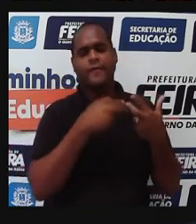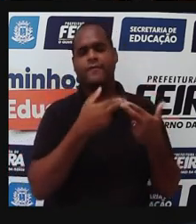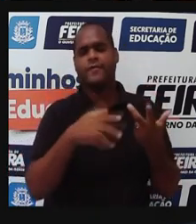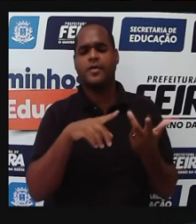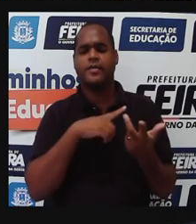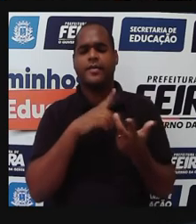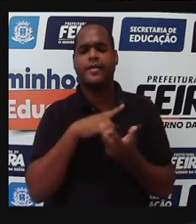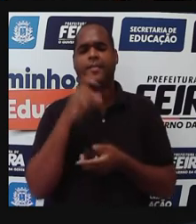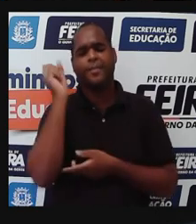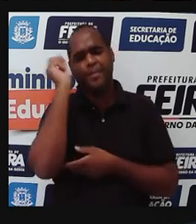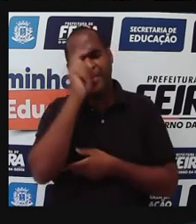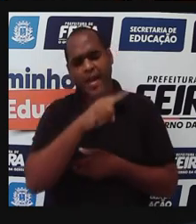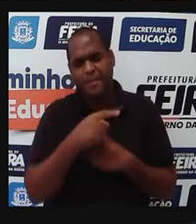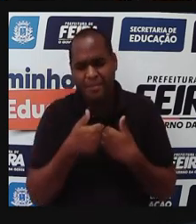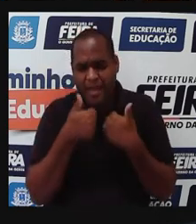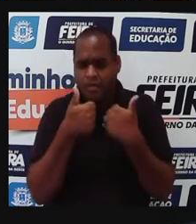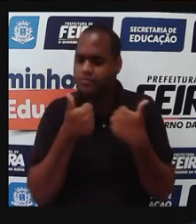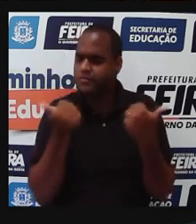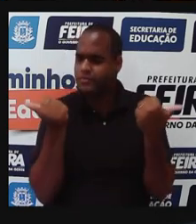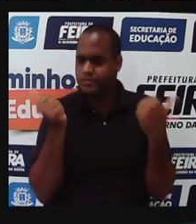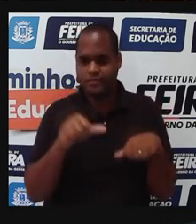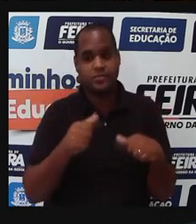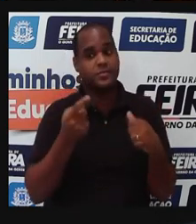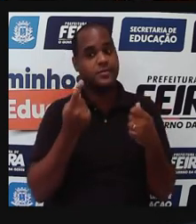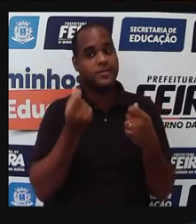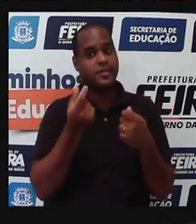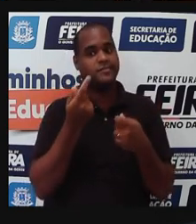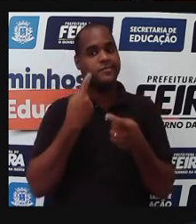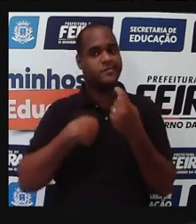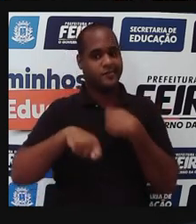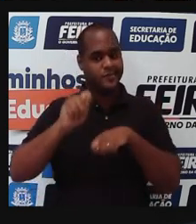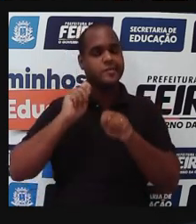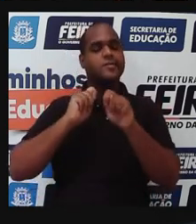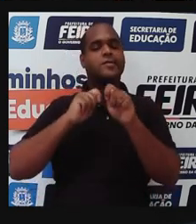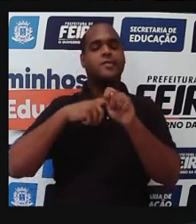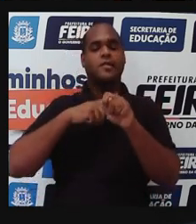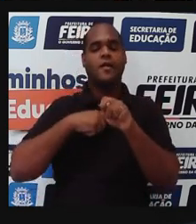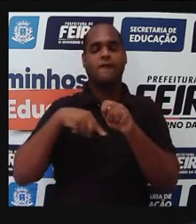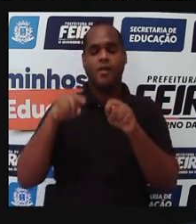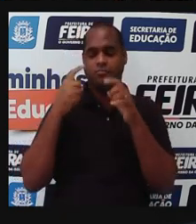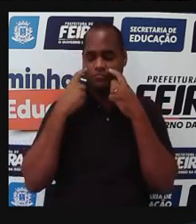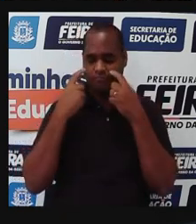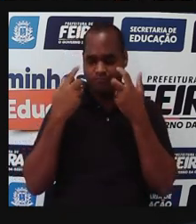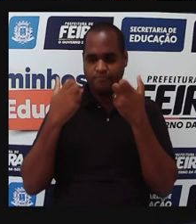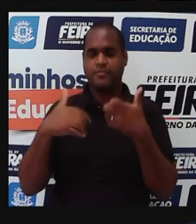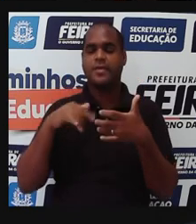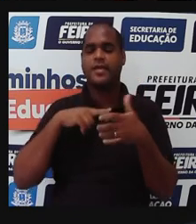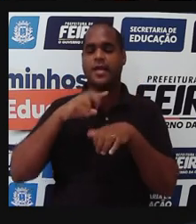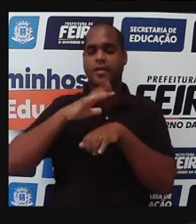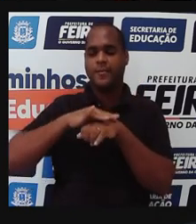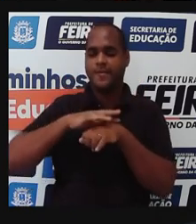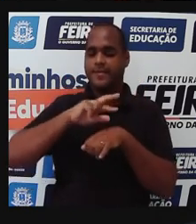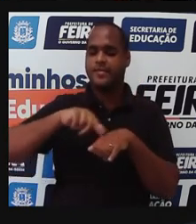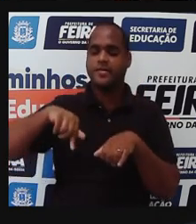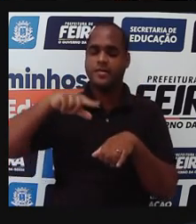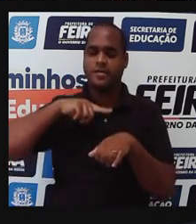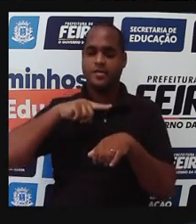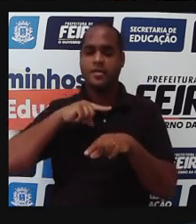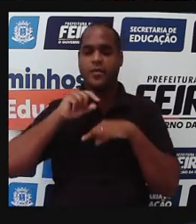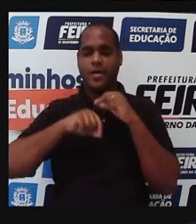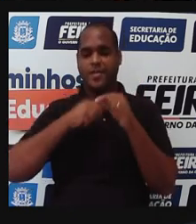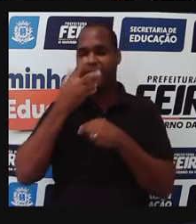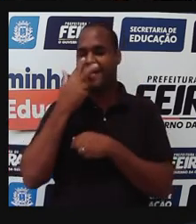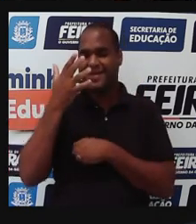isso não é lucrativo, e aí a gente tem que começar a ter um olhar crítico sobre isso, e essas doenças, elas, então, ficam